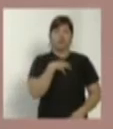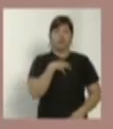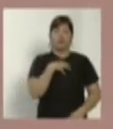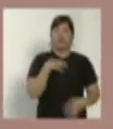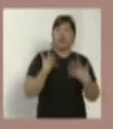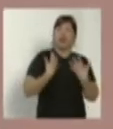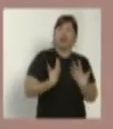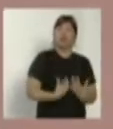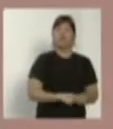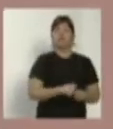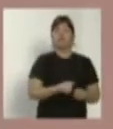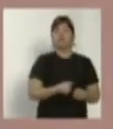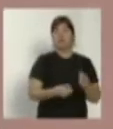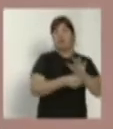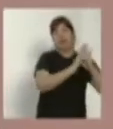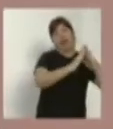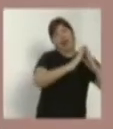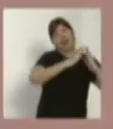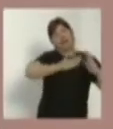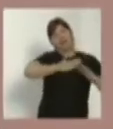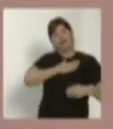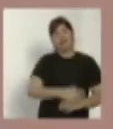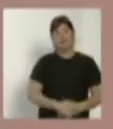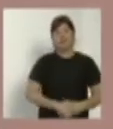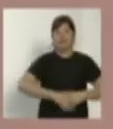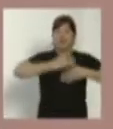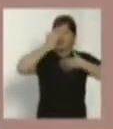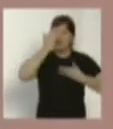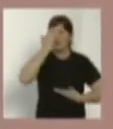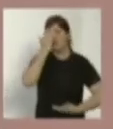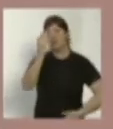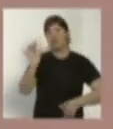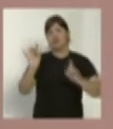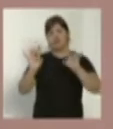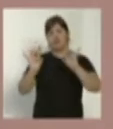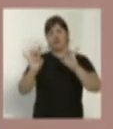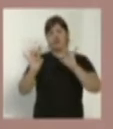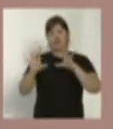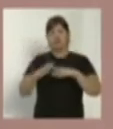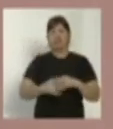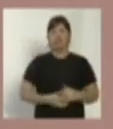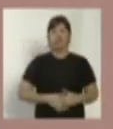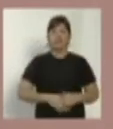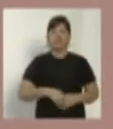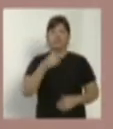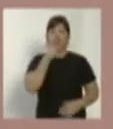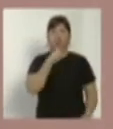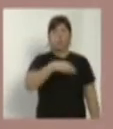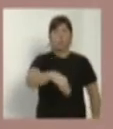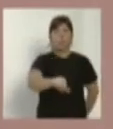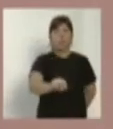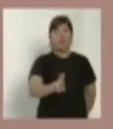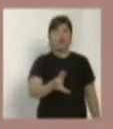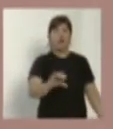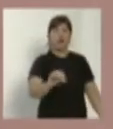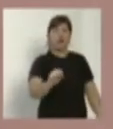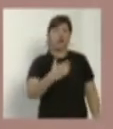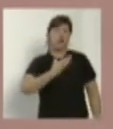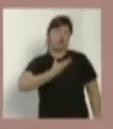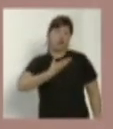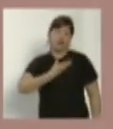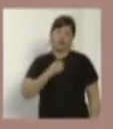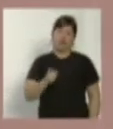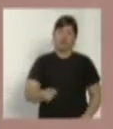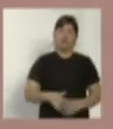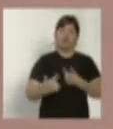me senti em casa. E quero fazer um agradecimento especial ao Marcos Antônio, meu colega, de